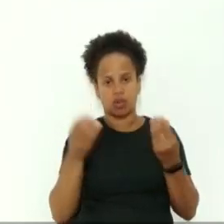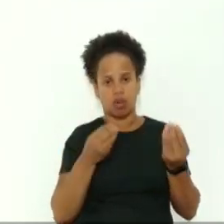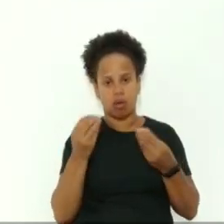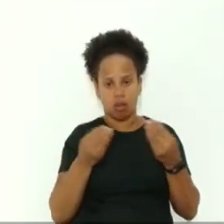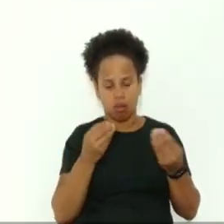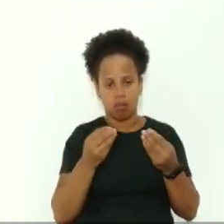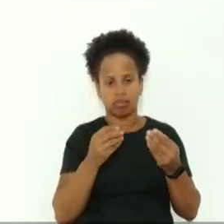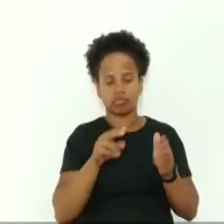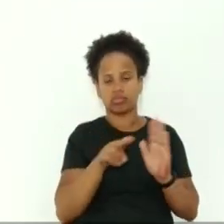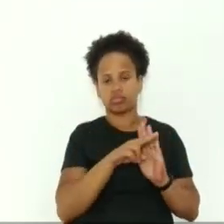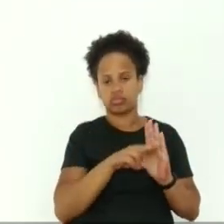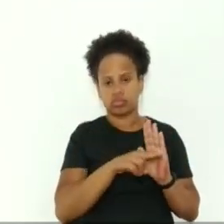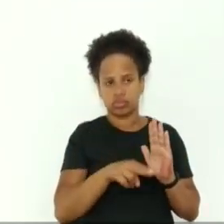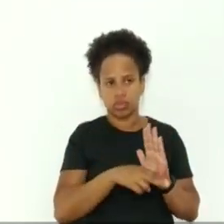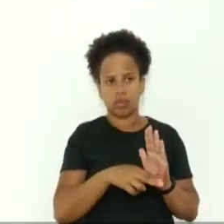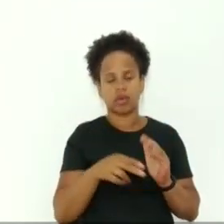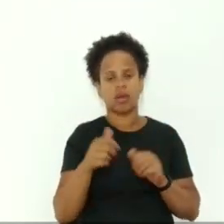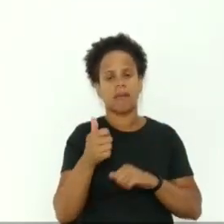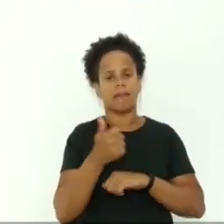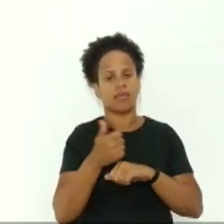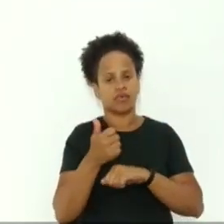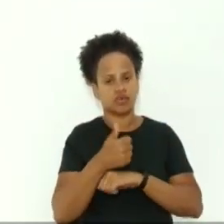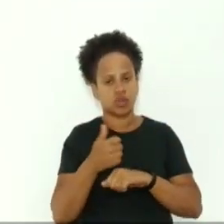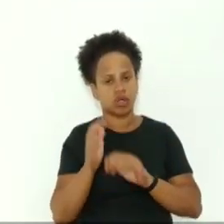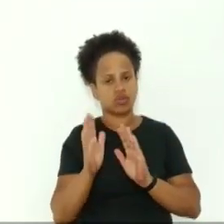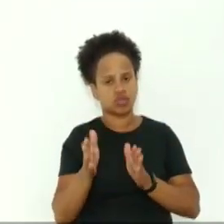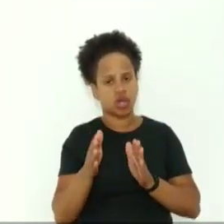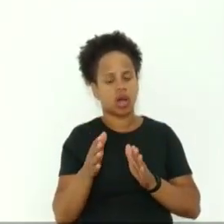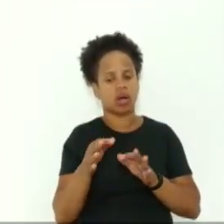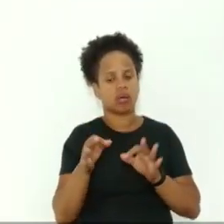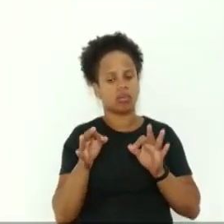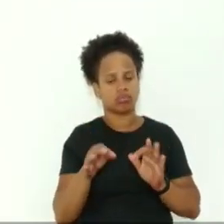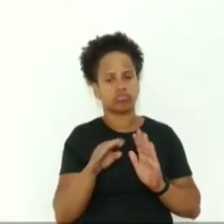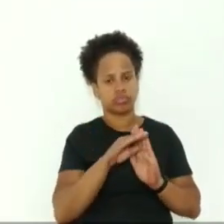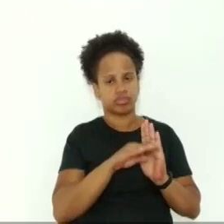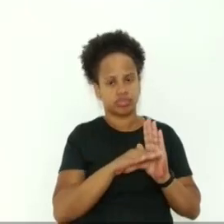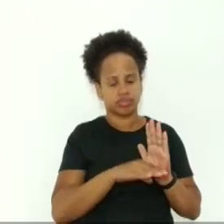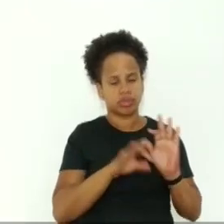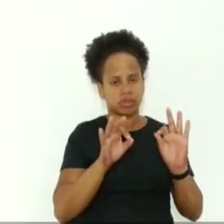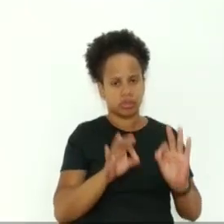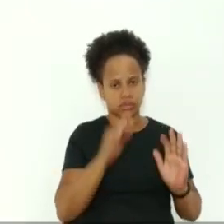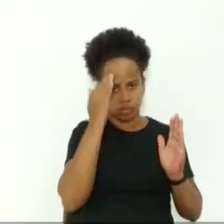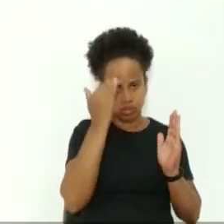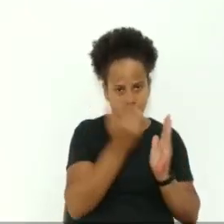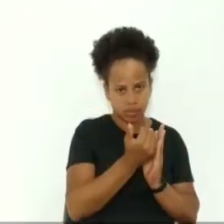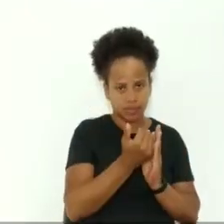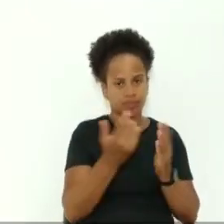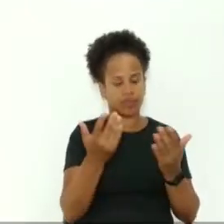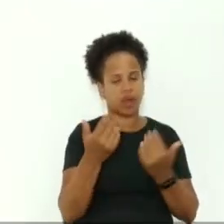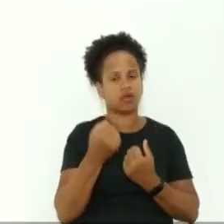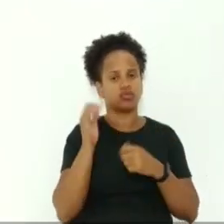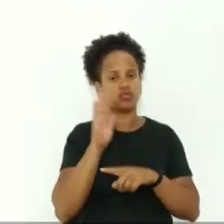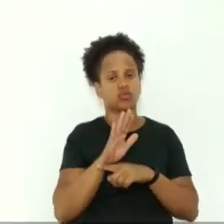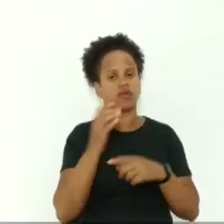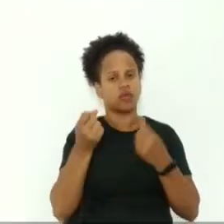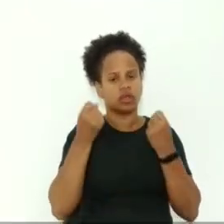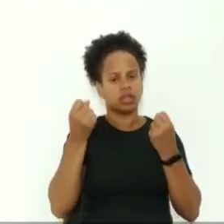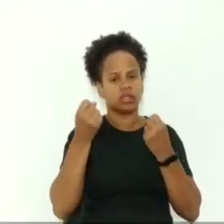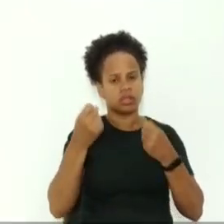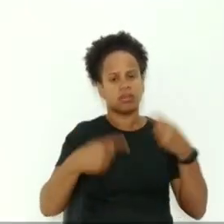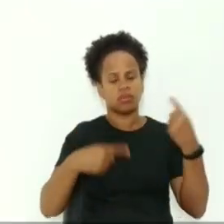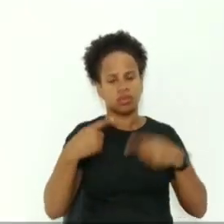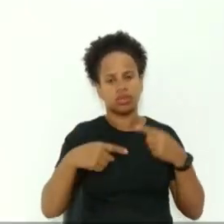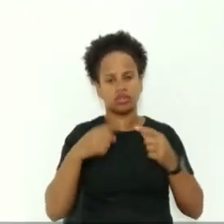profissionais já estão disciplinados nessa norma então isso fortalece a política da assistência social e realmente o prazo